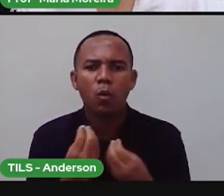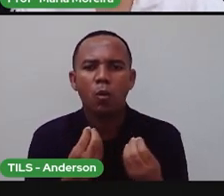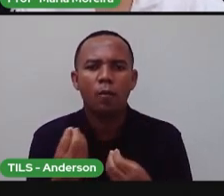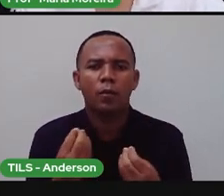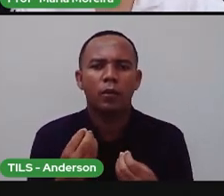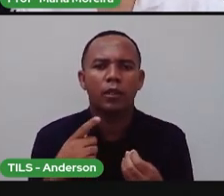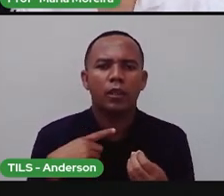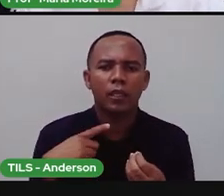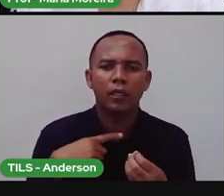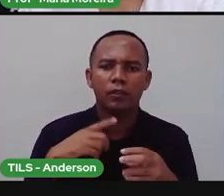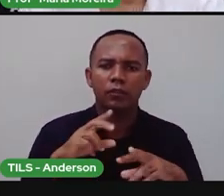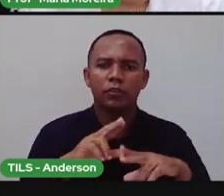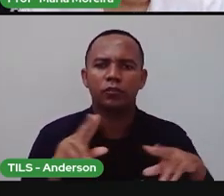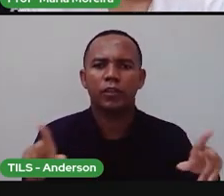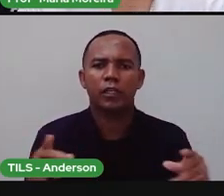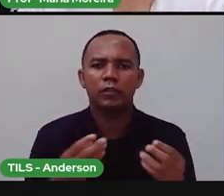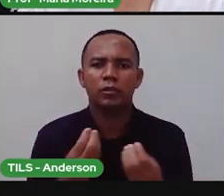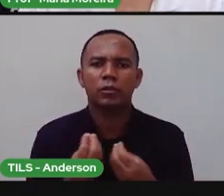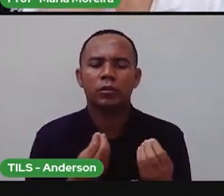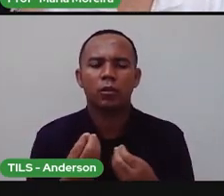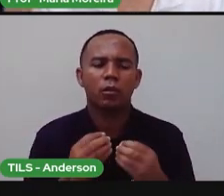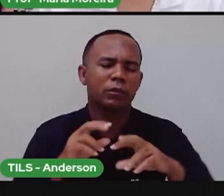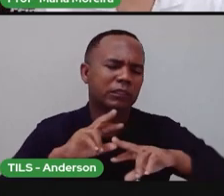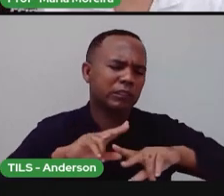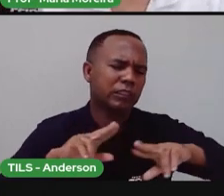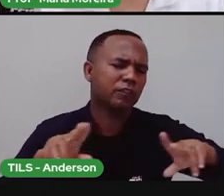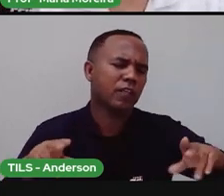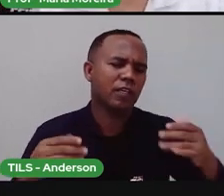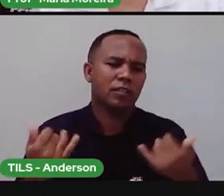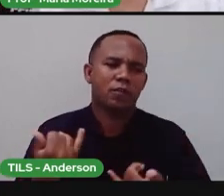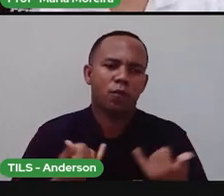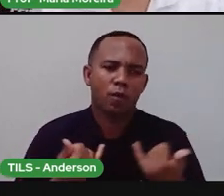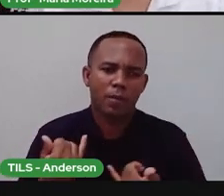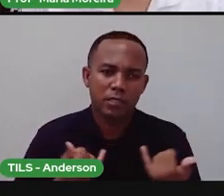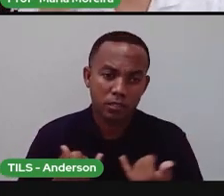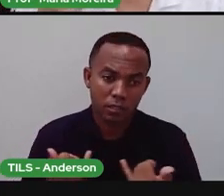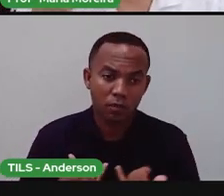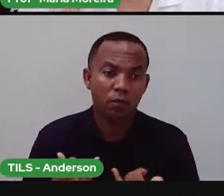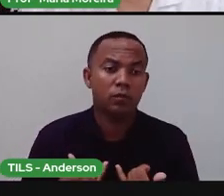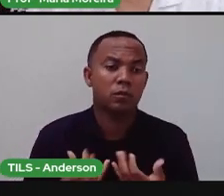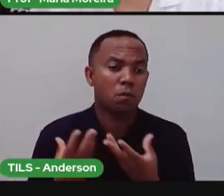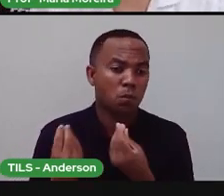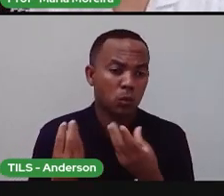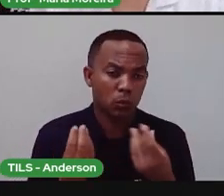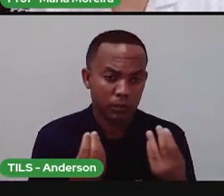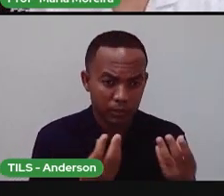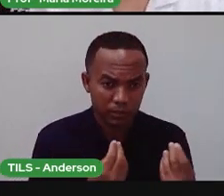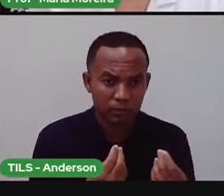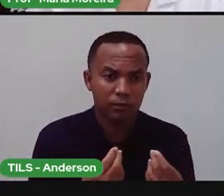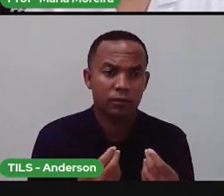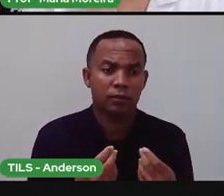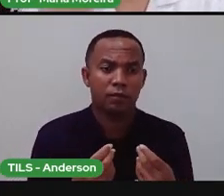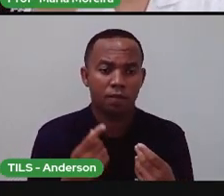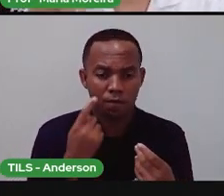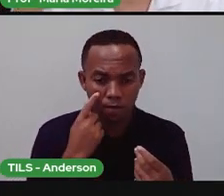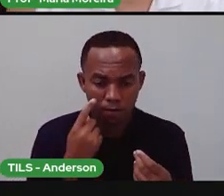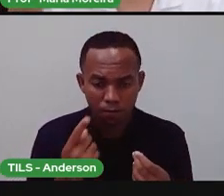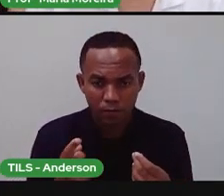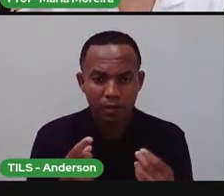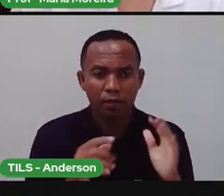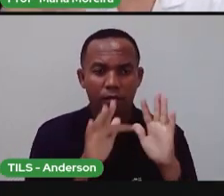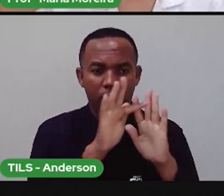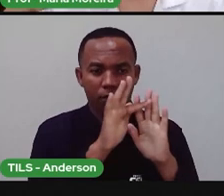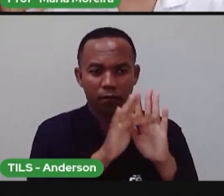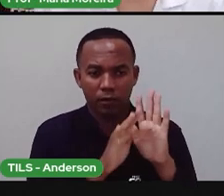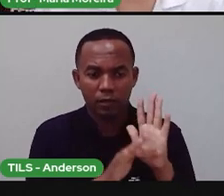quais são os tipos. Então, são várias maneiras que a gente tem, várias formas, né, que aparecem de textos